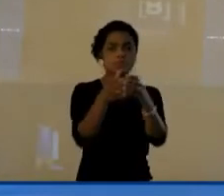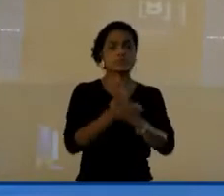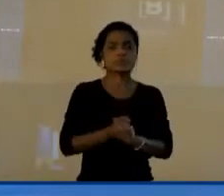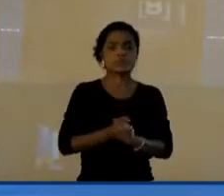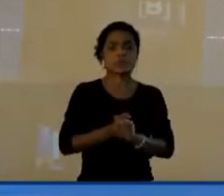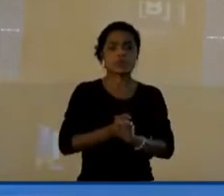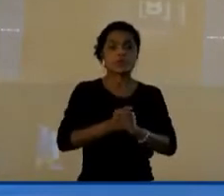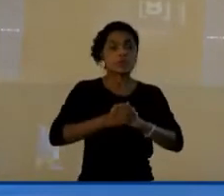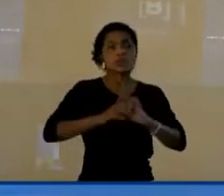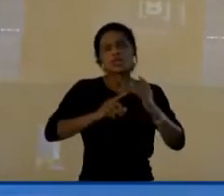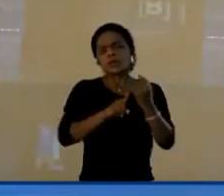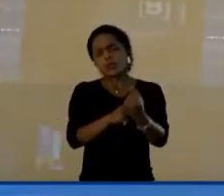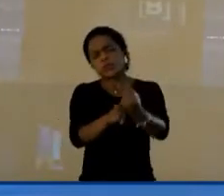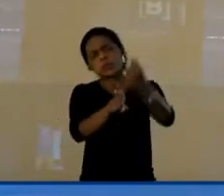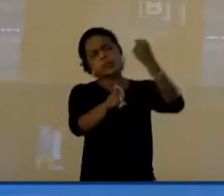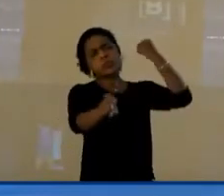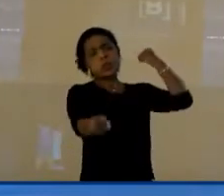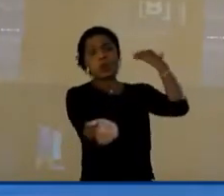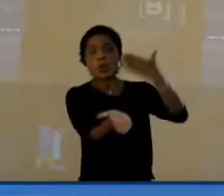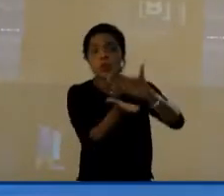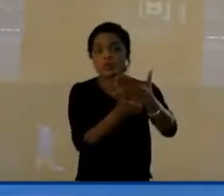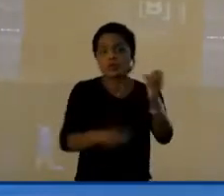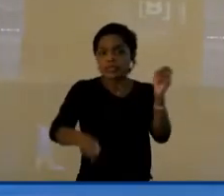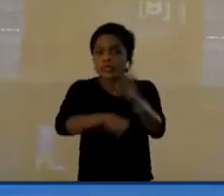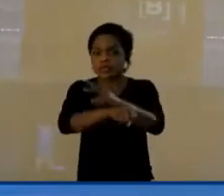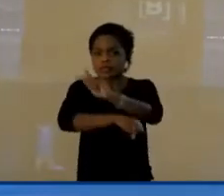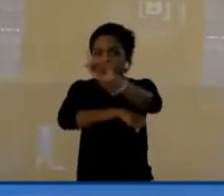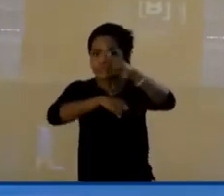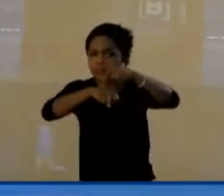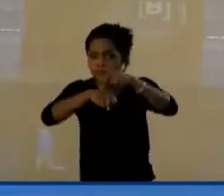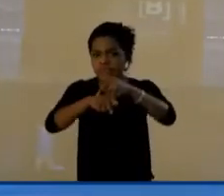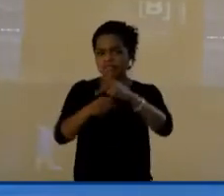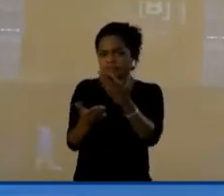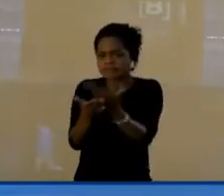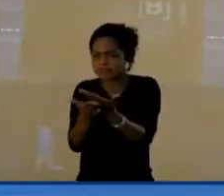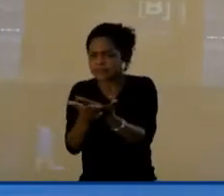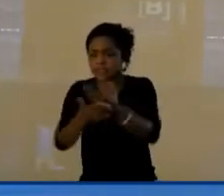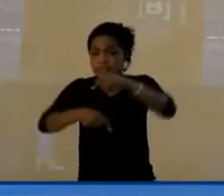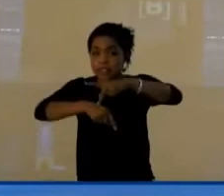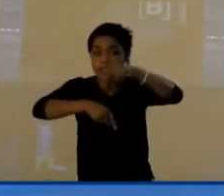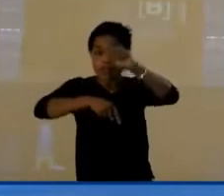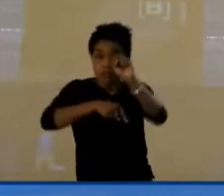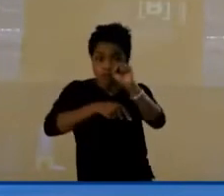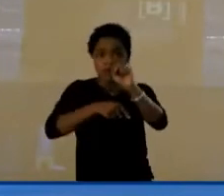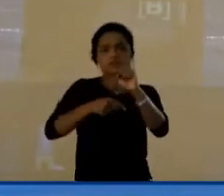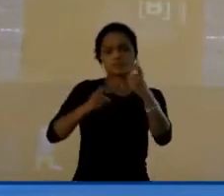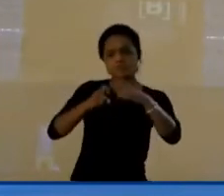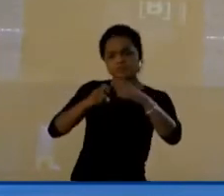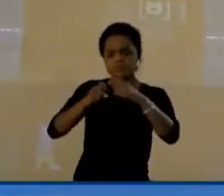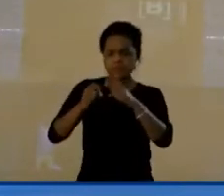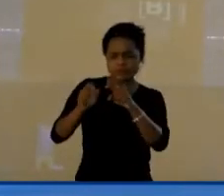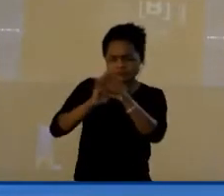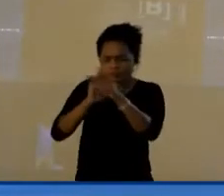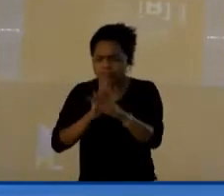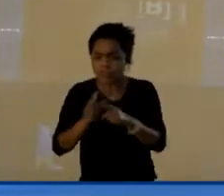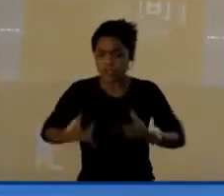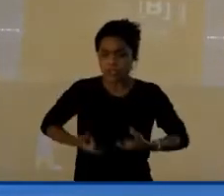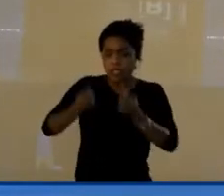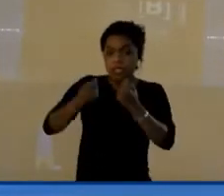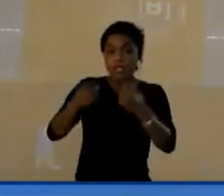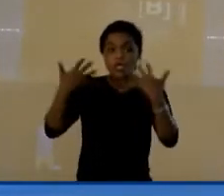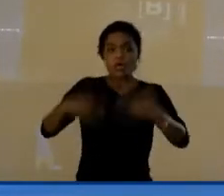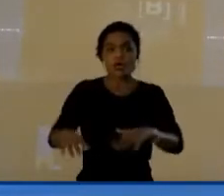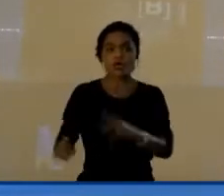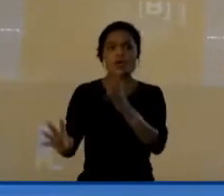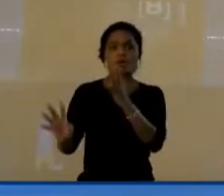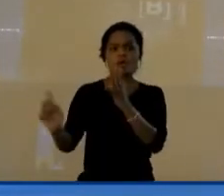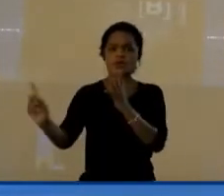Tudo começou quando eu fui para Houston fazer uma pós-graduação em Oncologia Clínica. E lá eu tive a oportunidade de conhecer um dos principais